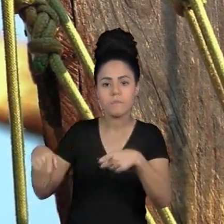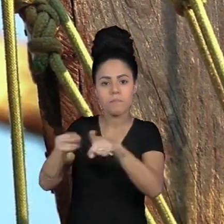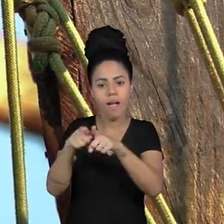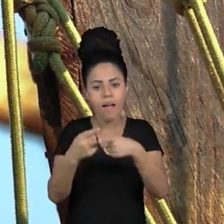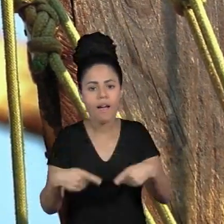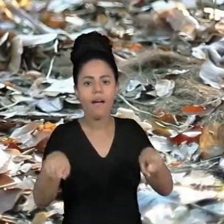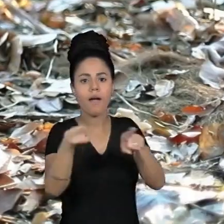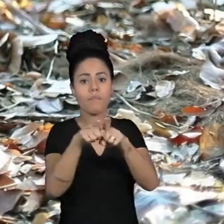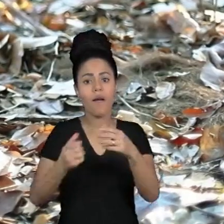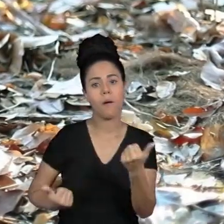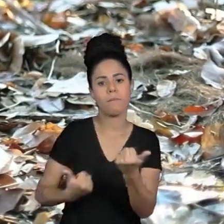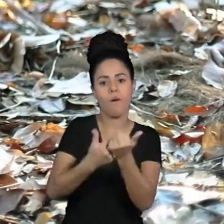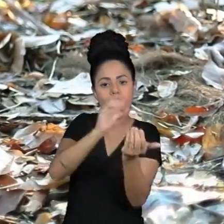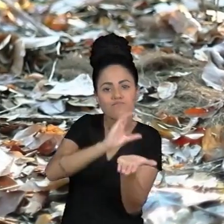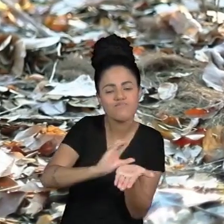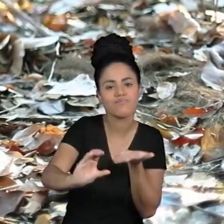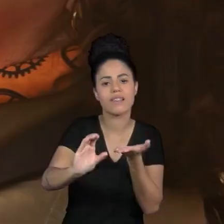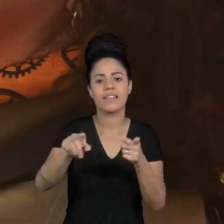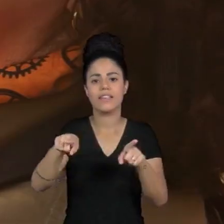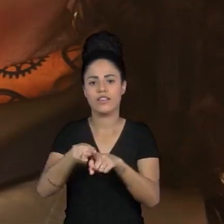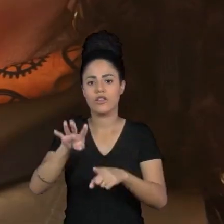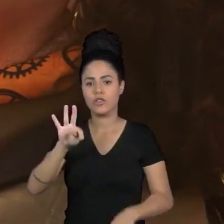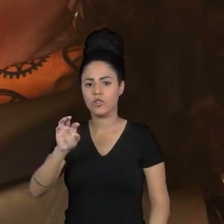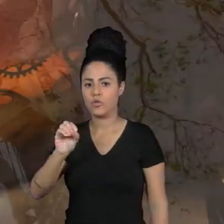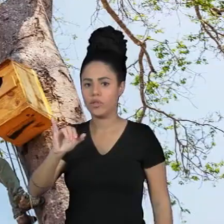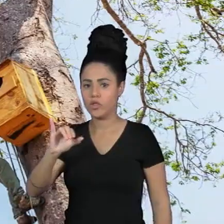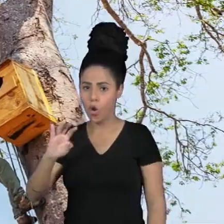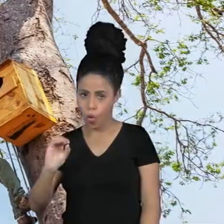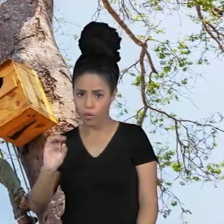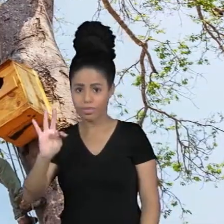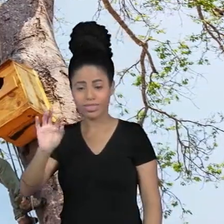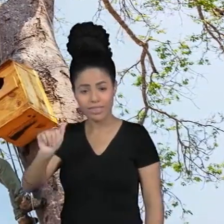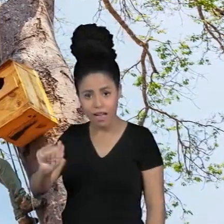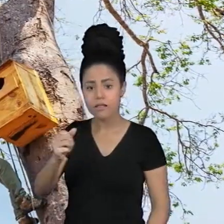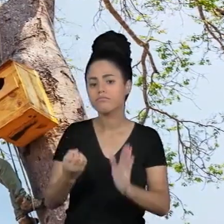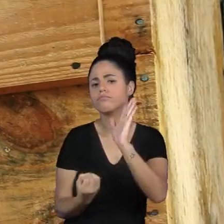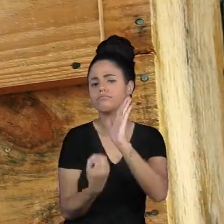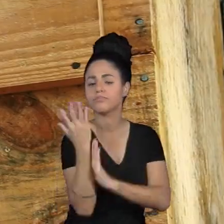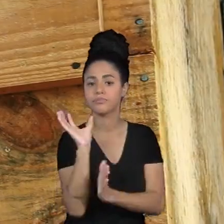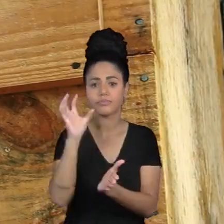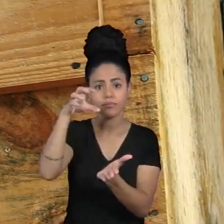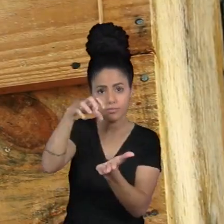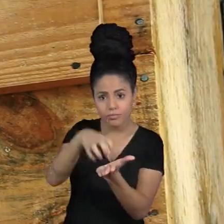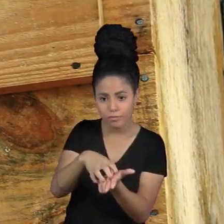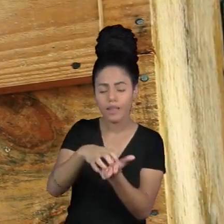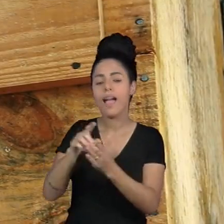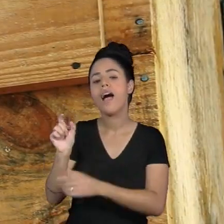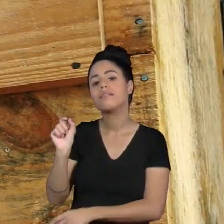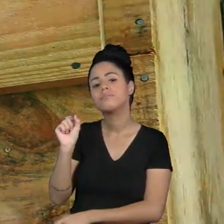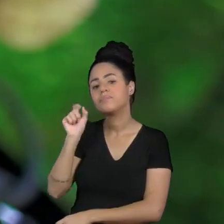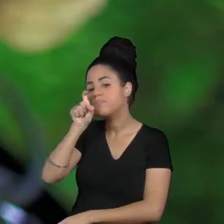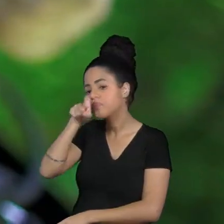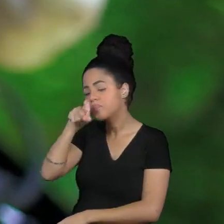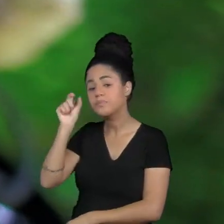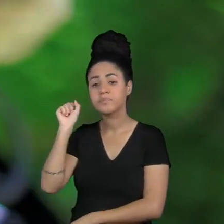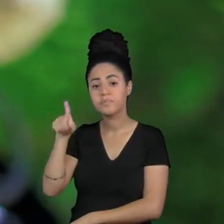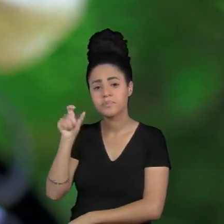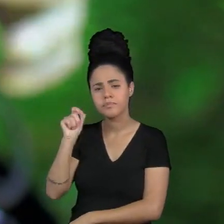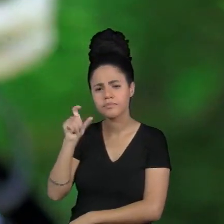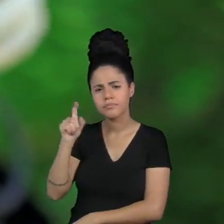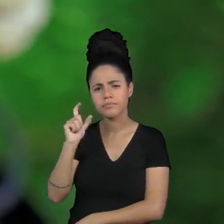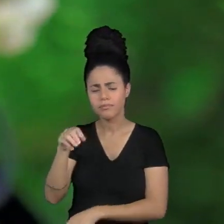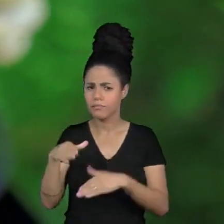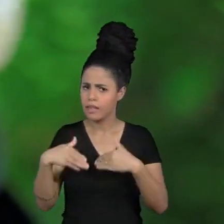apoio financeiro da Fundação Toyota do Brasil criou o Instituto Arara Azul apesar da